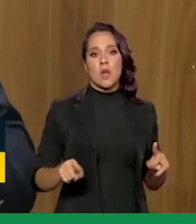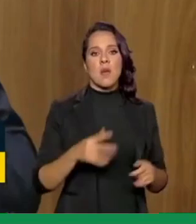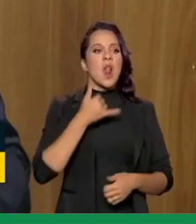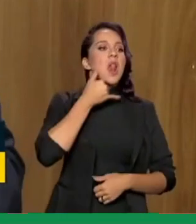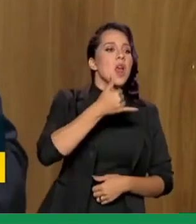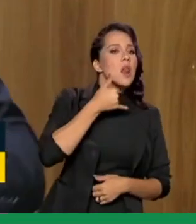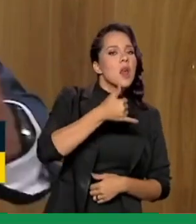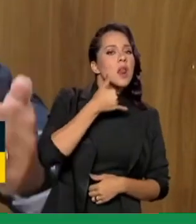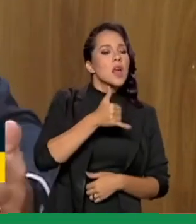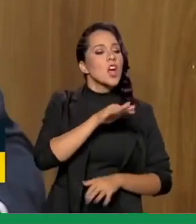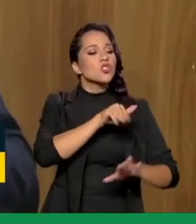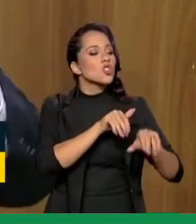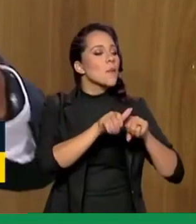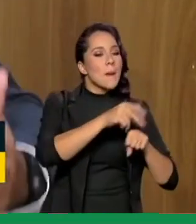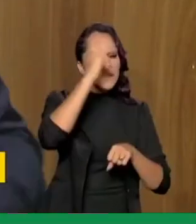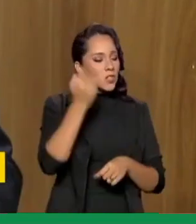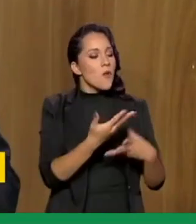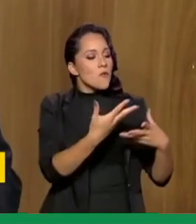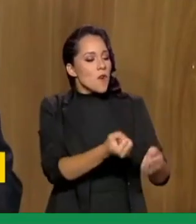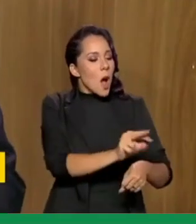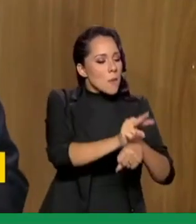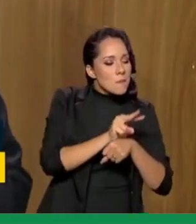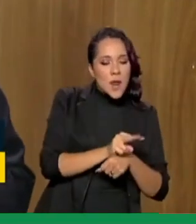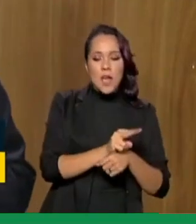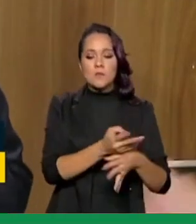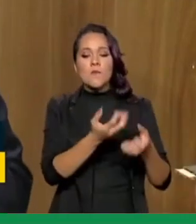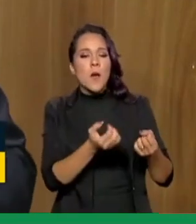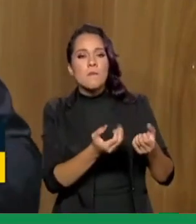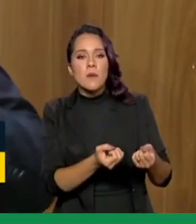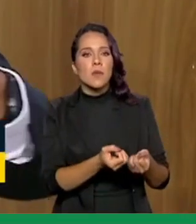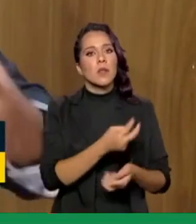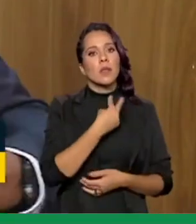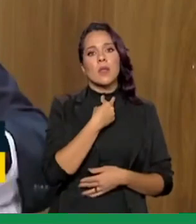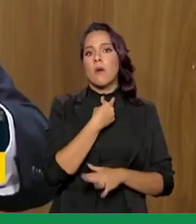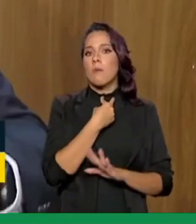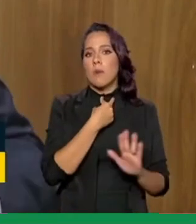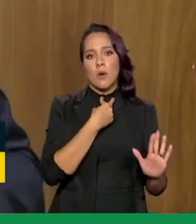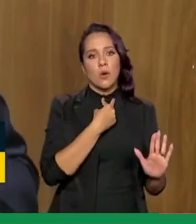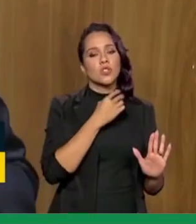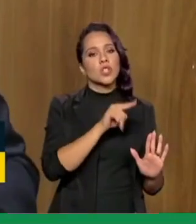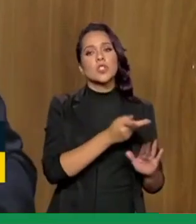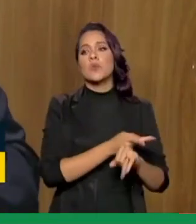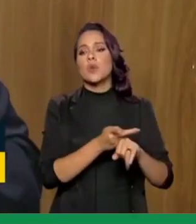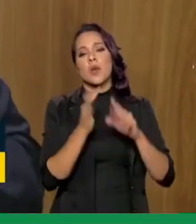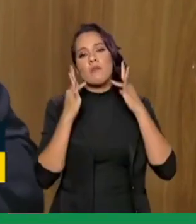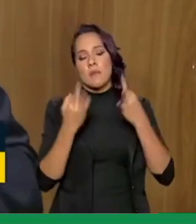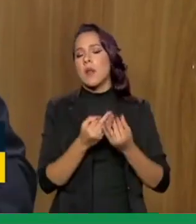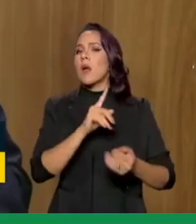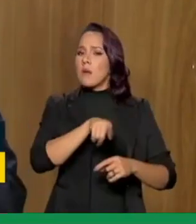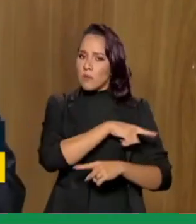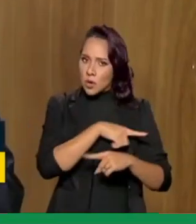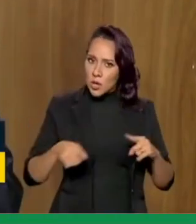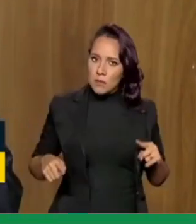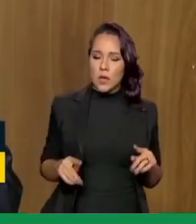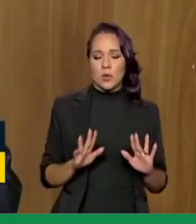busca ativa, essa captação, esse marketing ativo de buscar essas famílias, então, isso é proibido